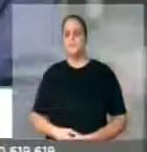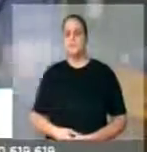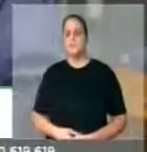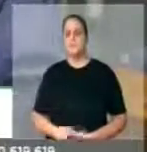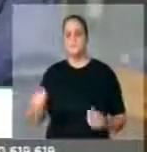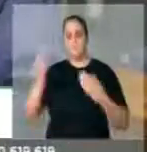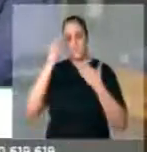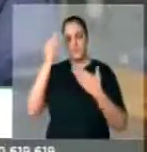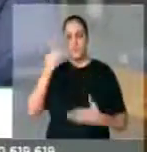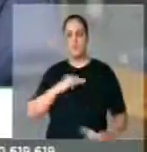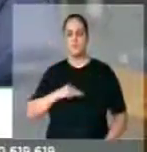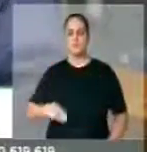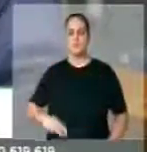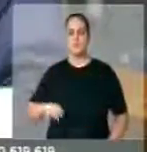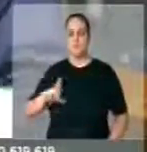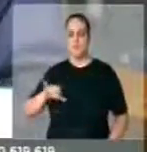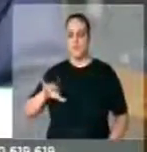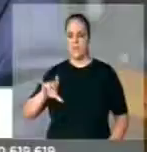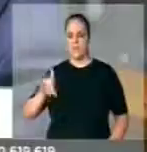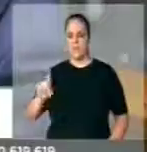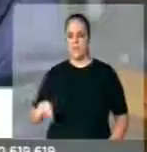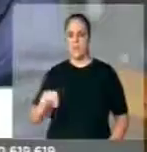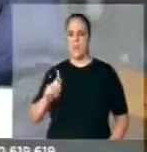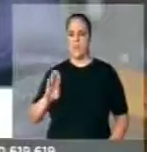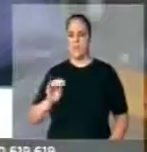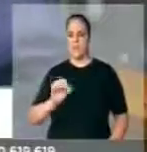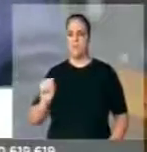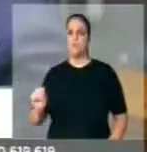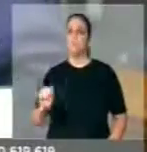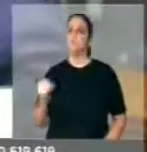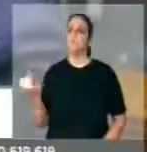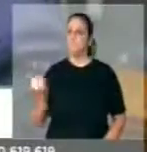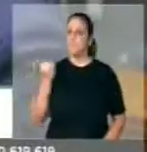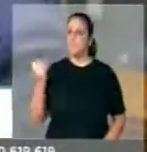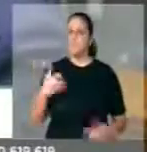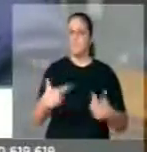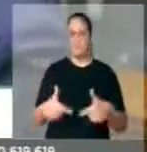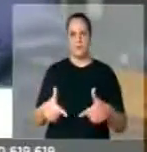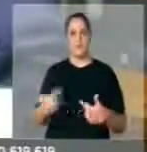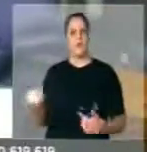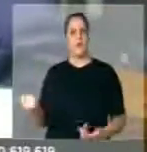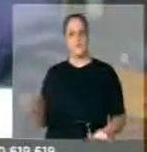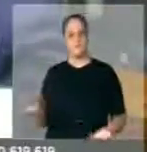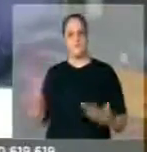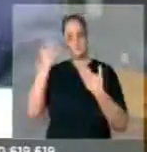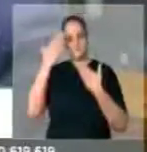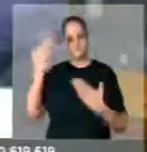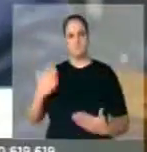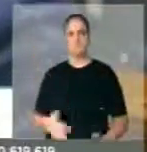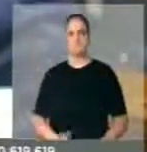ao ministro Ricardo Barros pela presença e pelo trabalho marcante para a região. Muito obrigado.